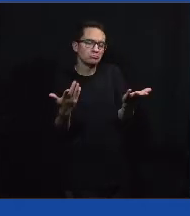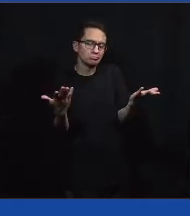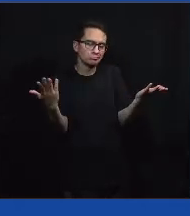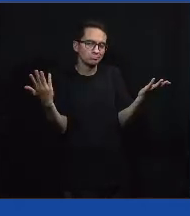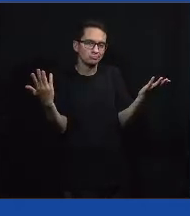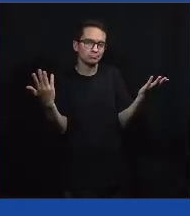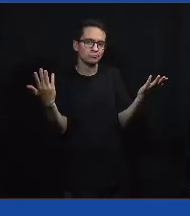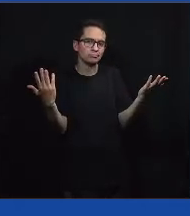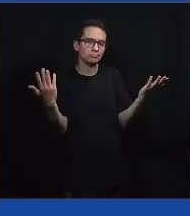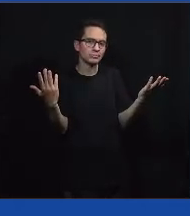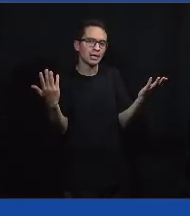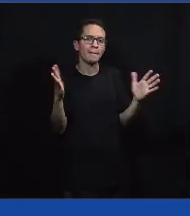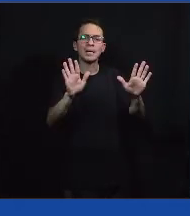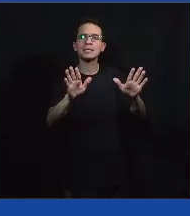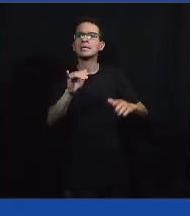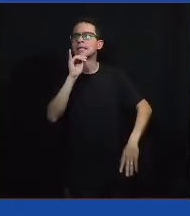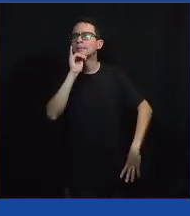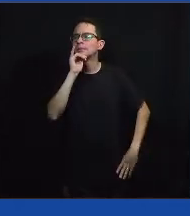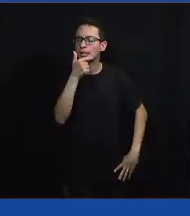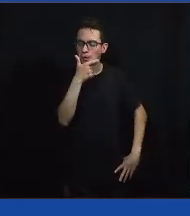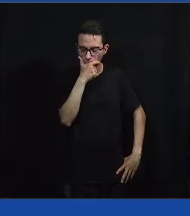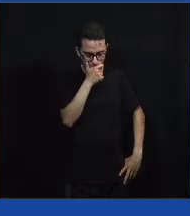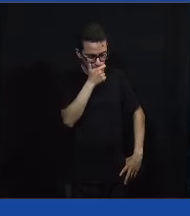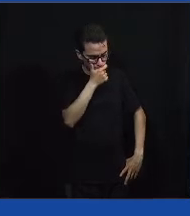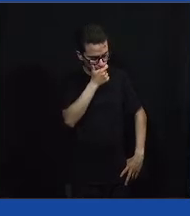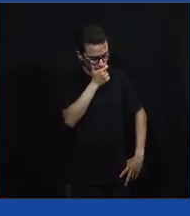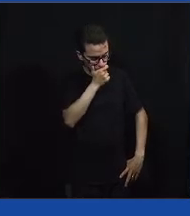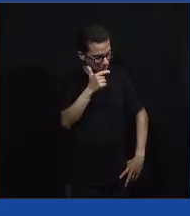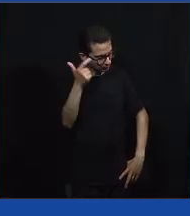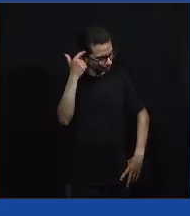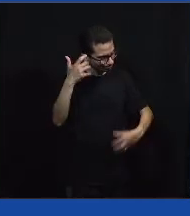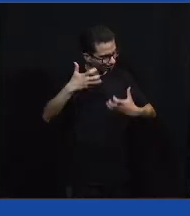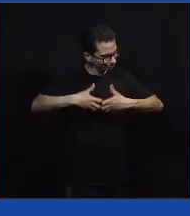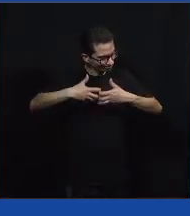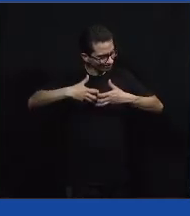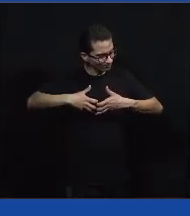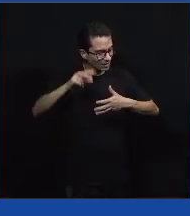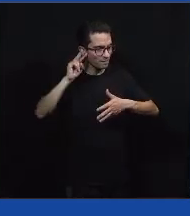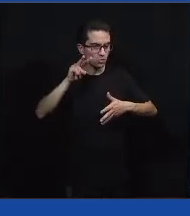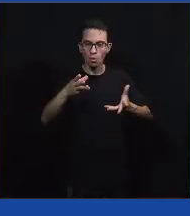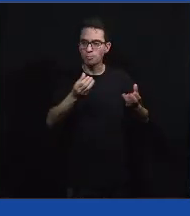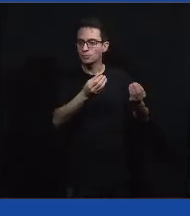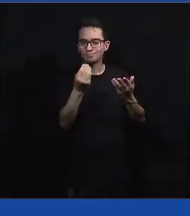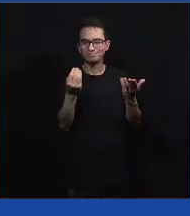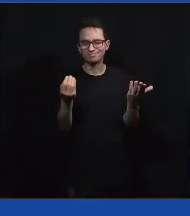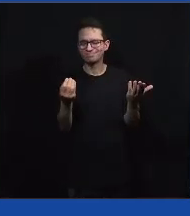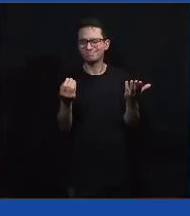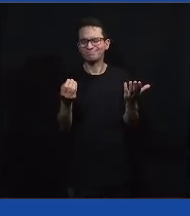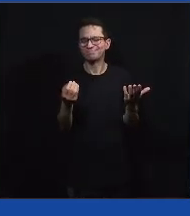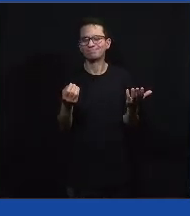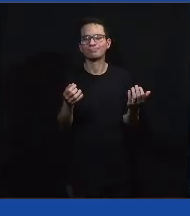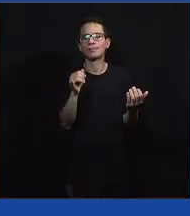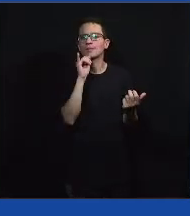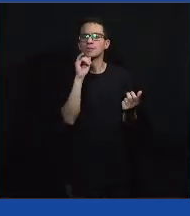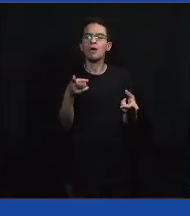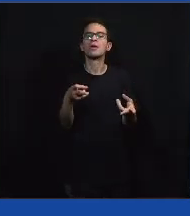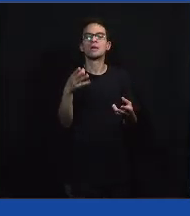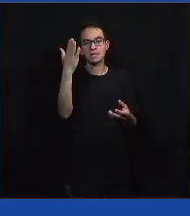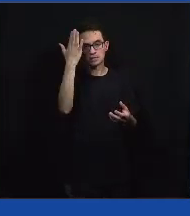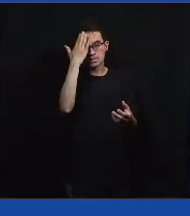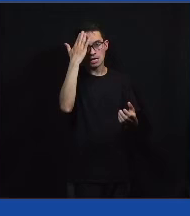mas eu não sei se eu vejo com tanta frequência, sim. Então, embora eu veja que tem um noticiamento da mídia,